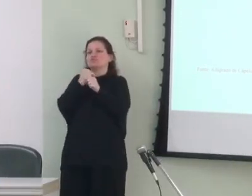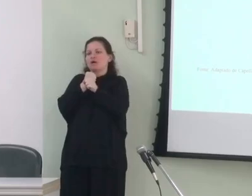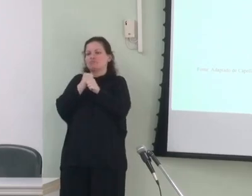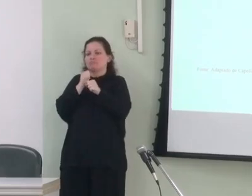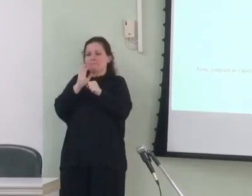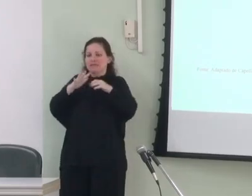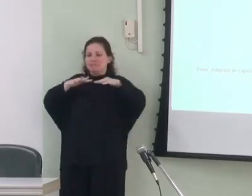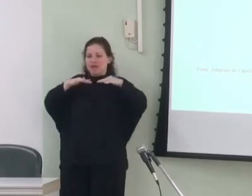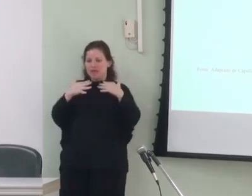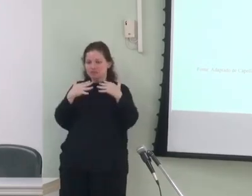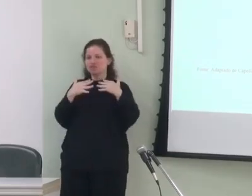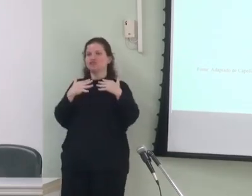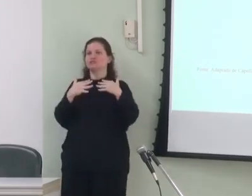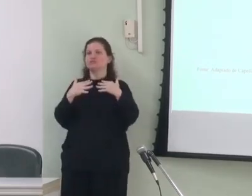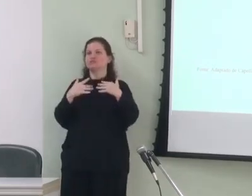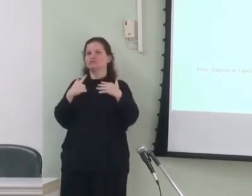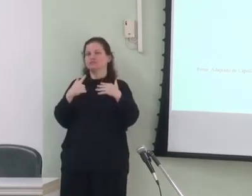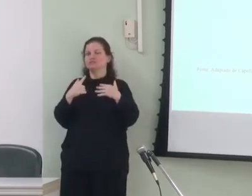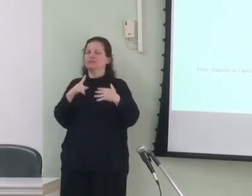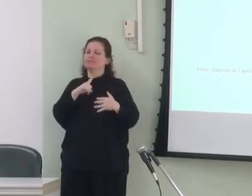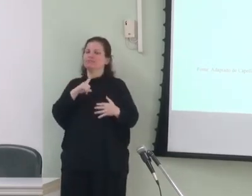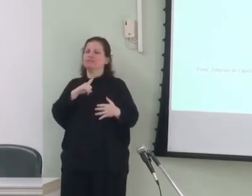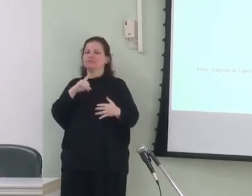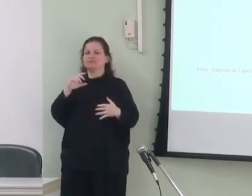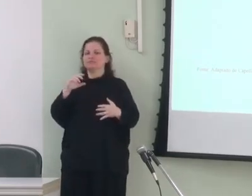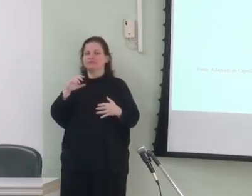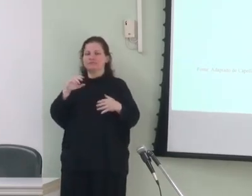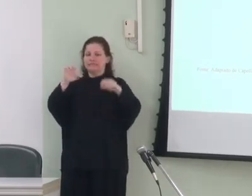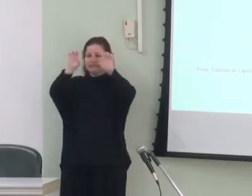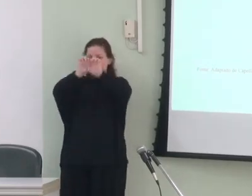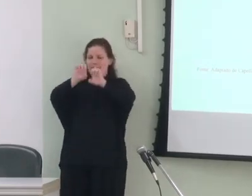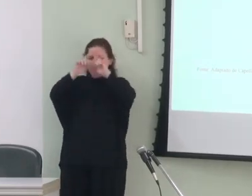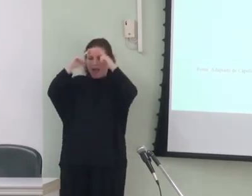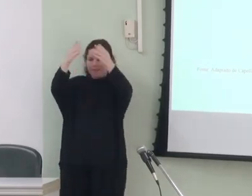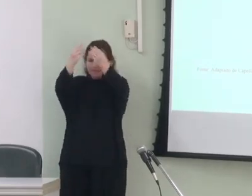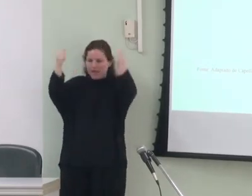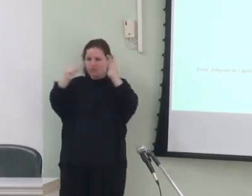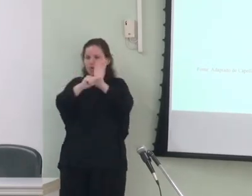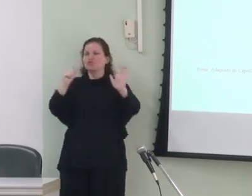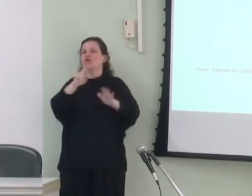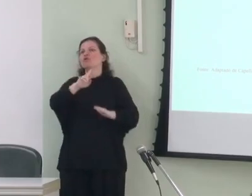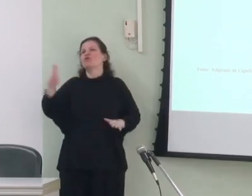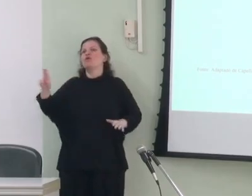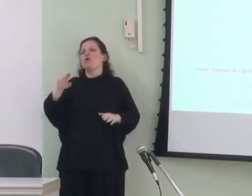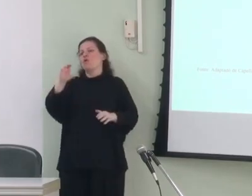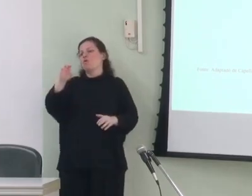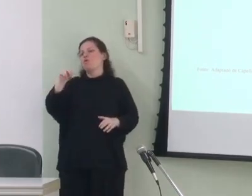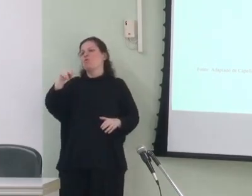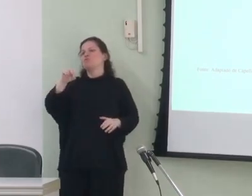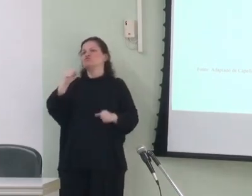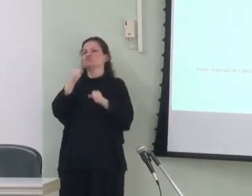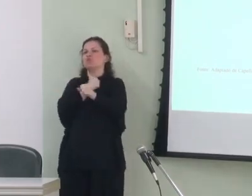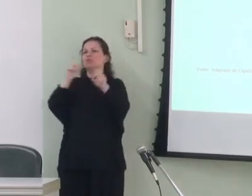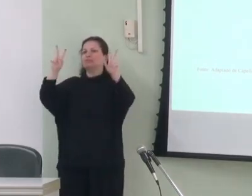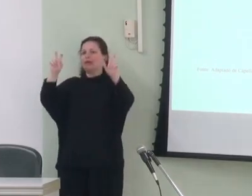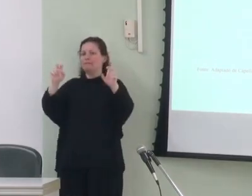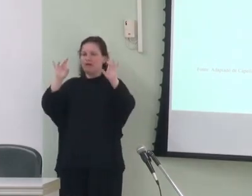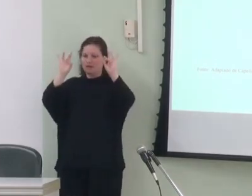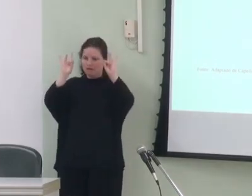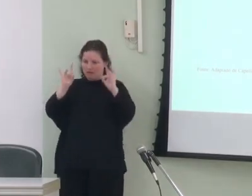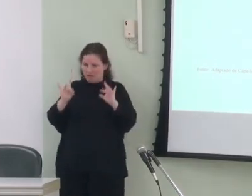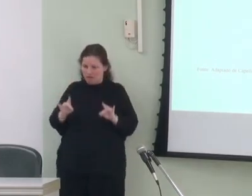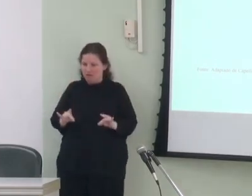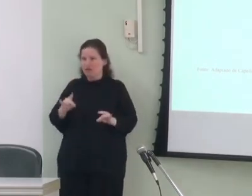por meio de um super esquema abstrato que o autor denomina construtema especificações e